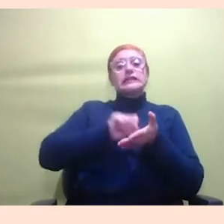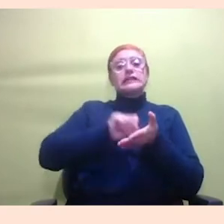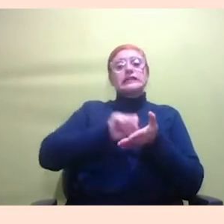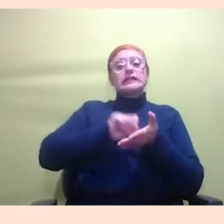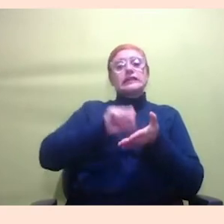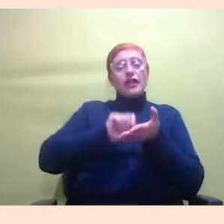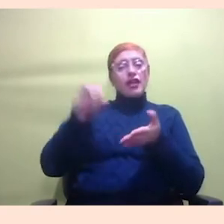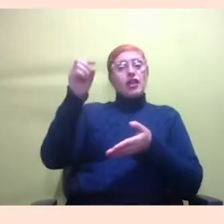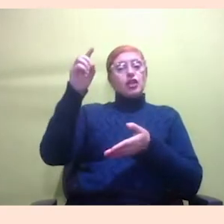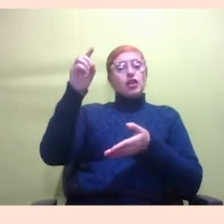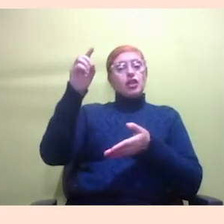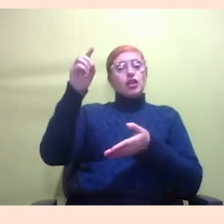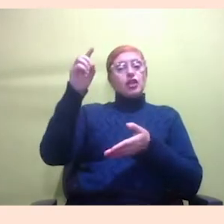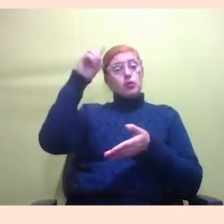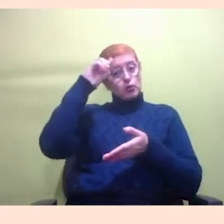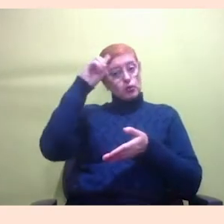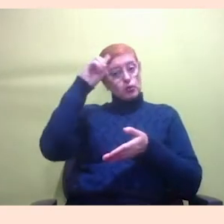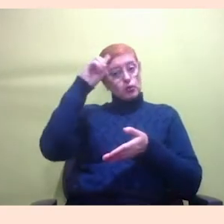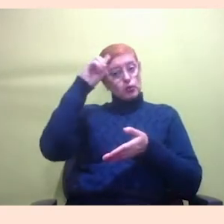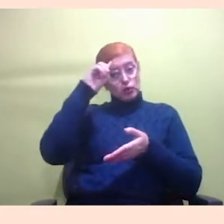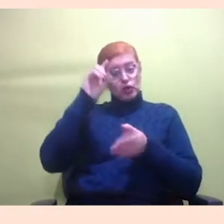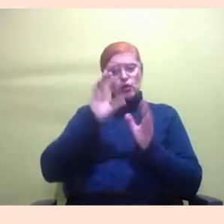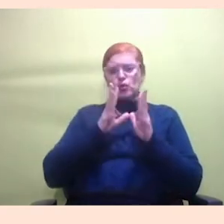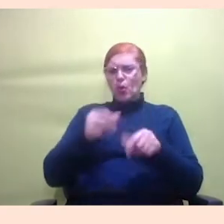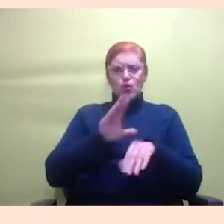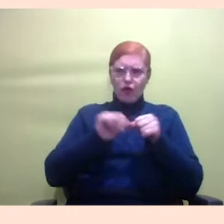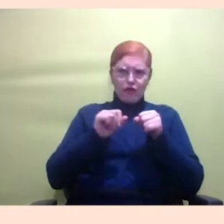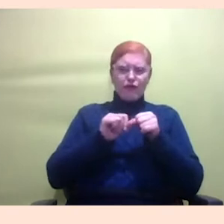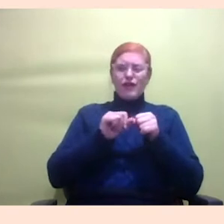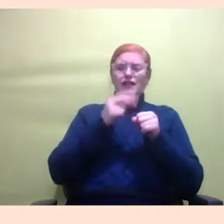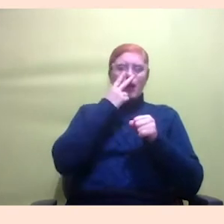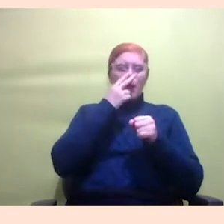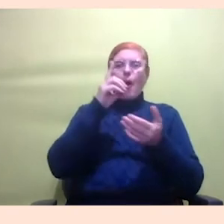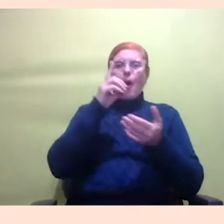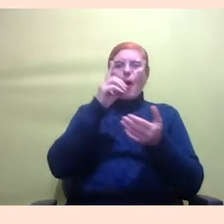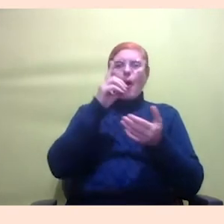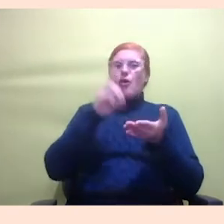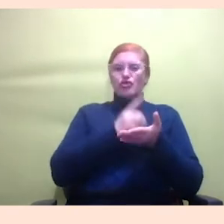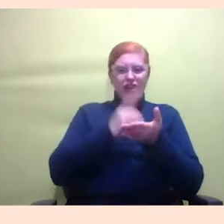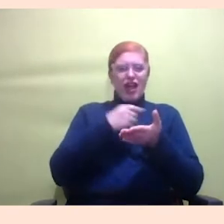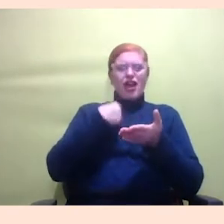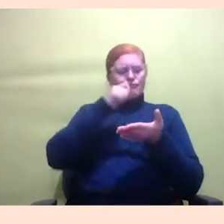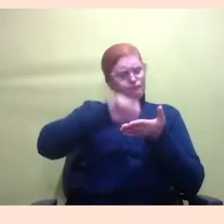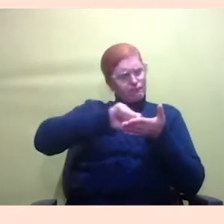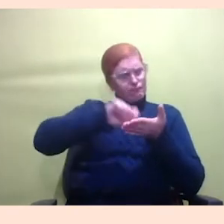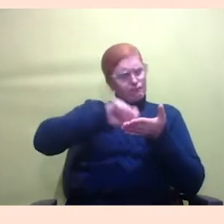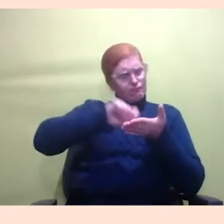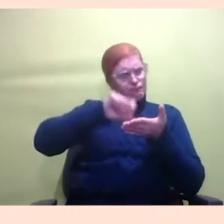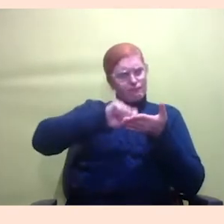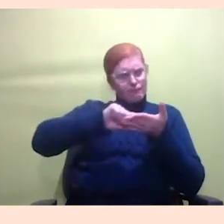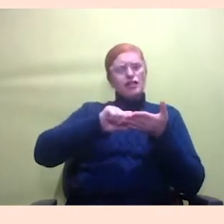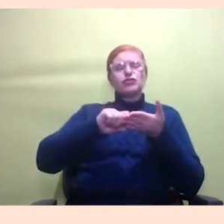parecem que um diário mesmo. Eu saio colocando tudo que eu fiz naquele dia, enfim. Então, era uma forma de aproximar. A gente pensou em